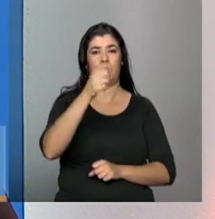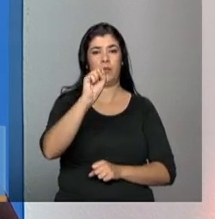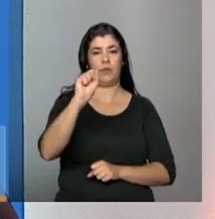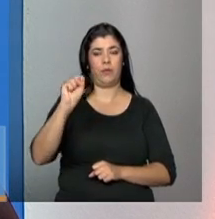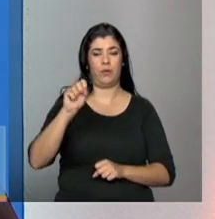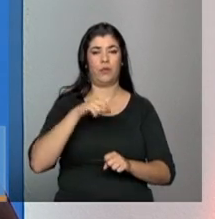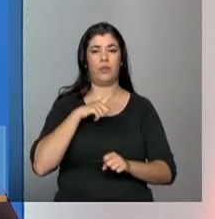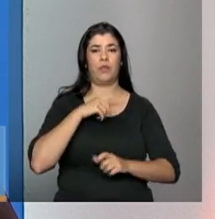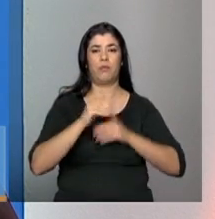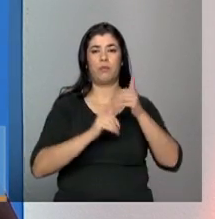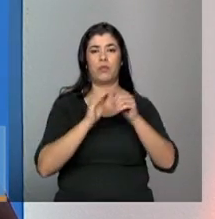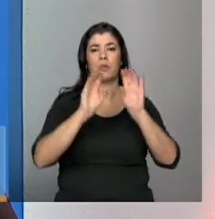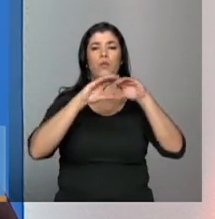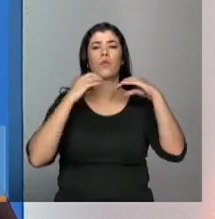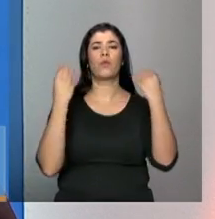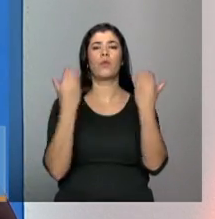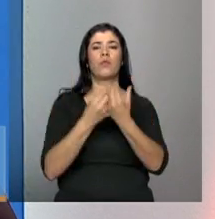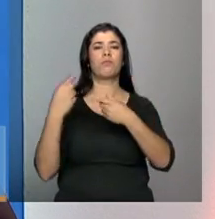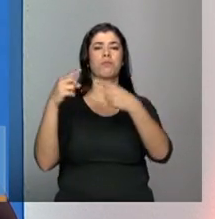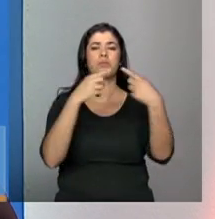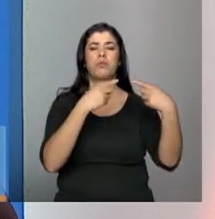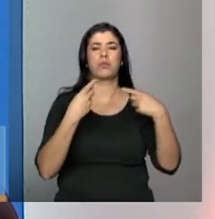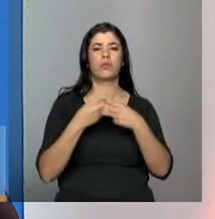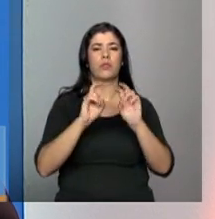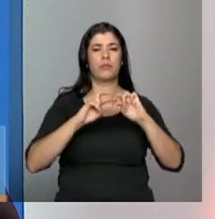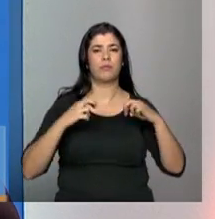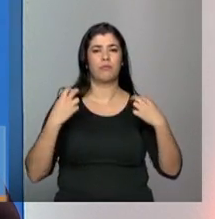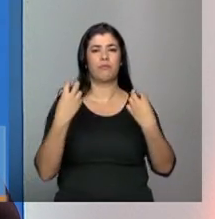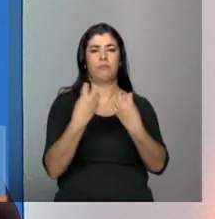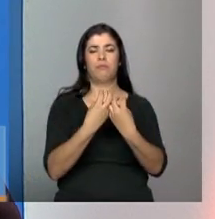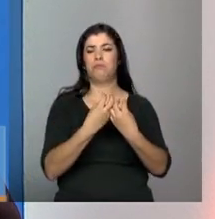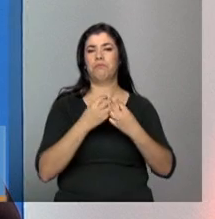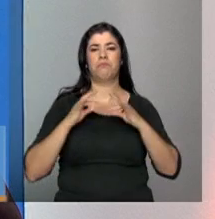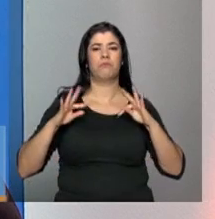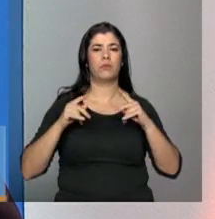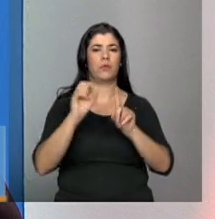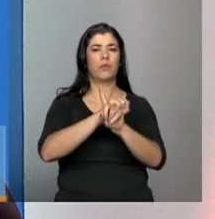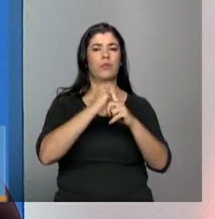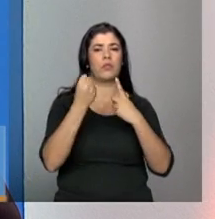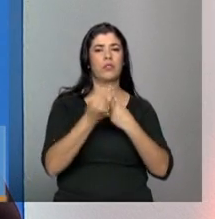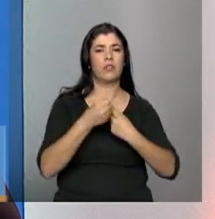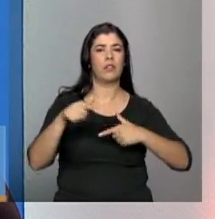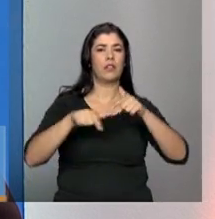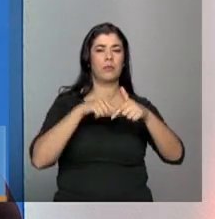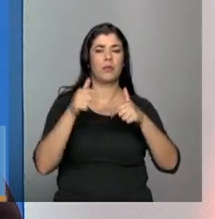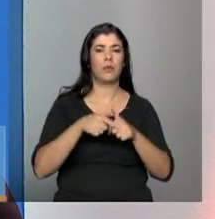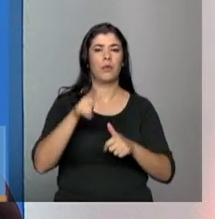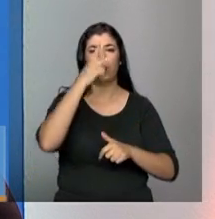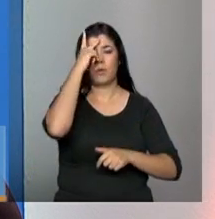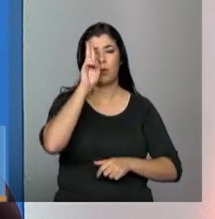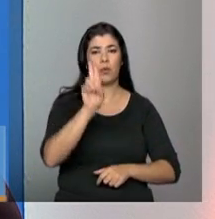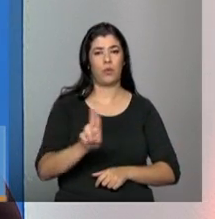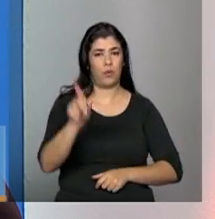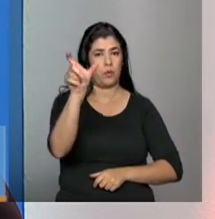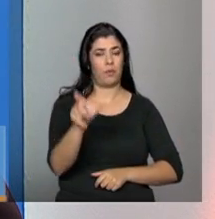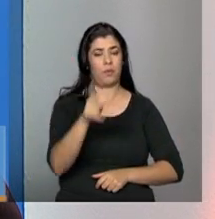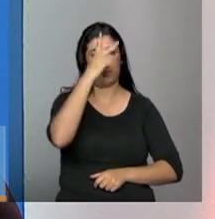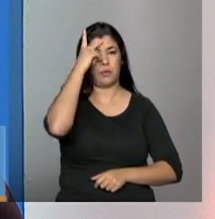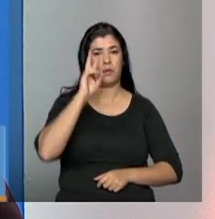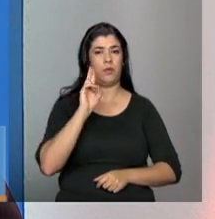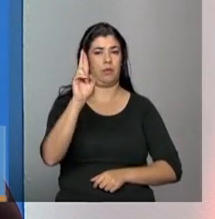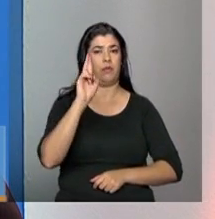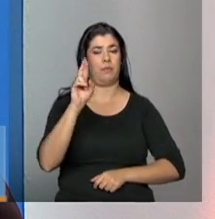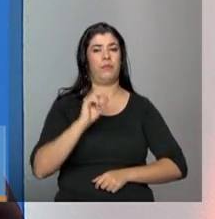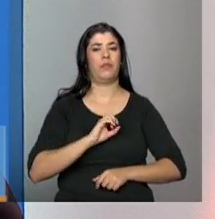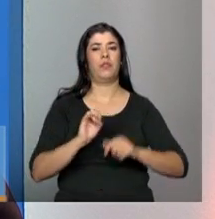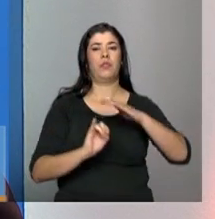procedimento de conferência. É um momento onde senta a sociedade como um todo envolvendo trabalhadores, usuários, representantes de